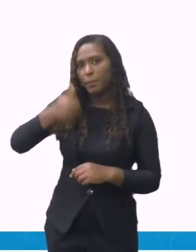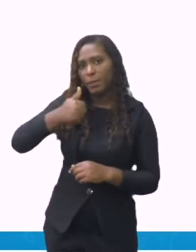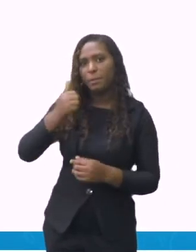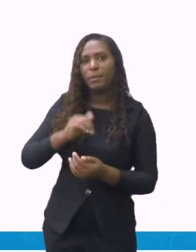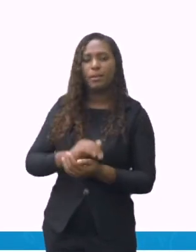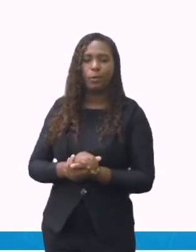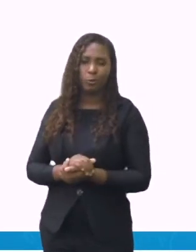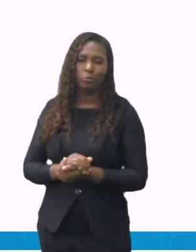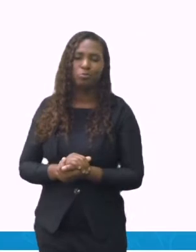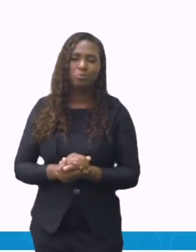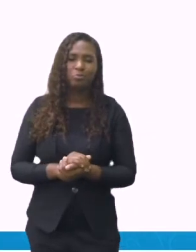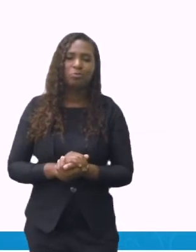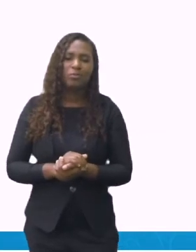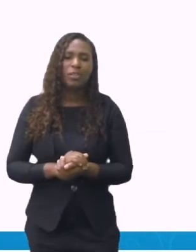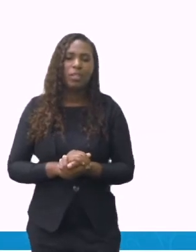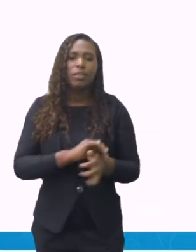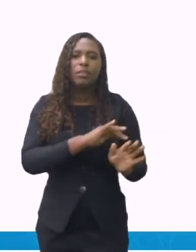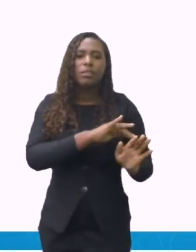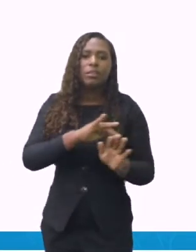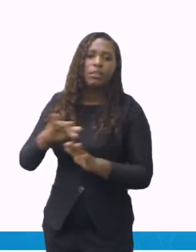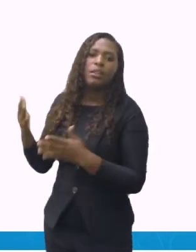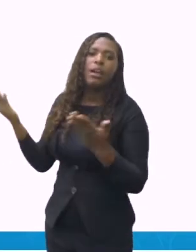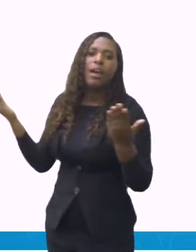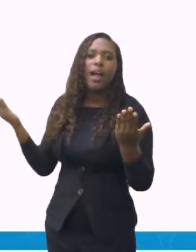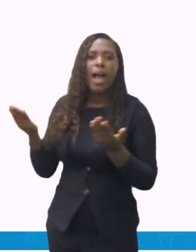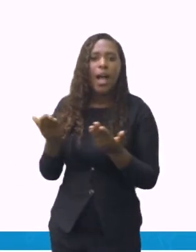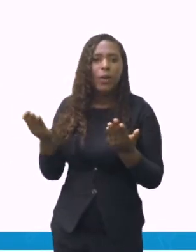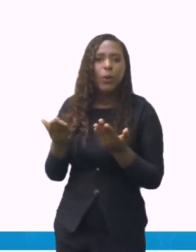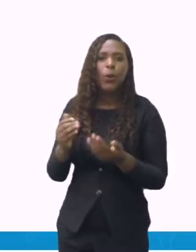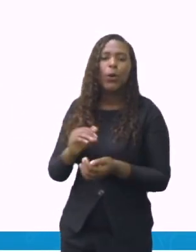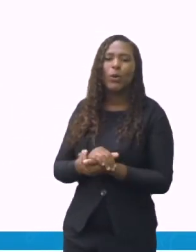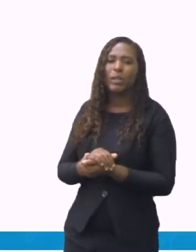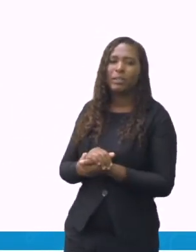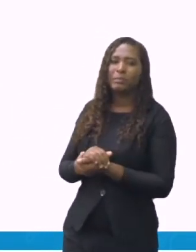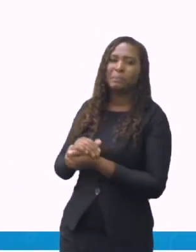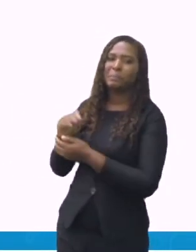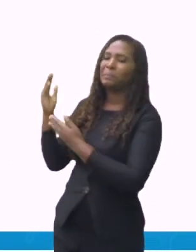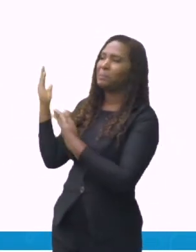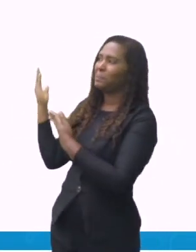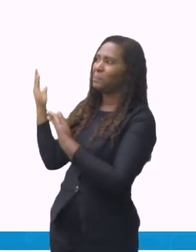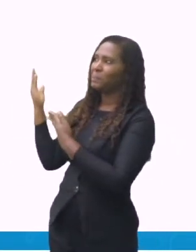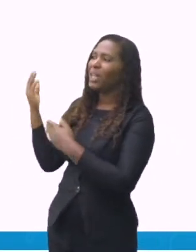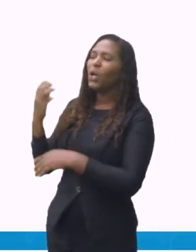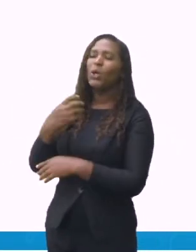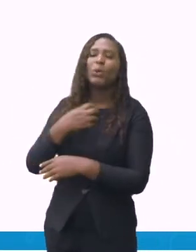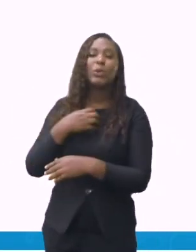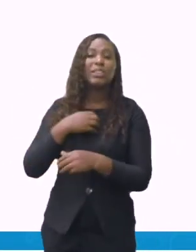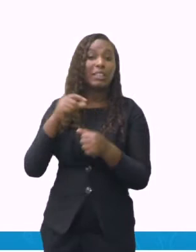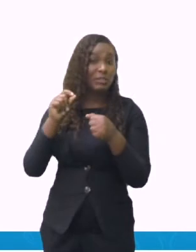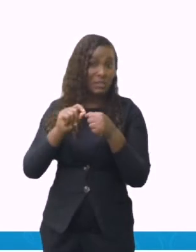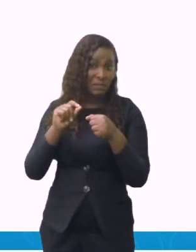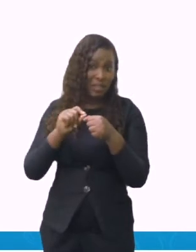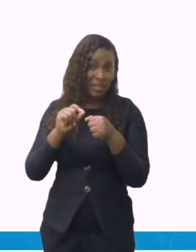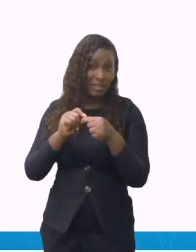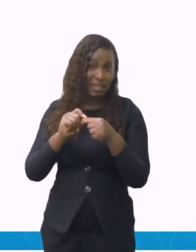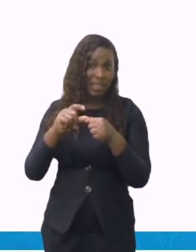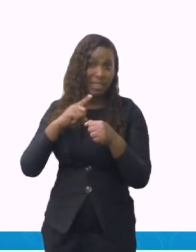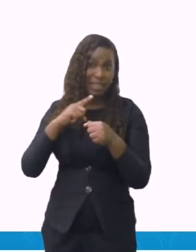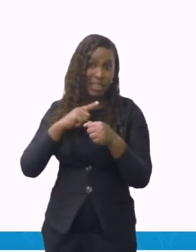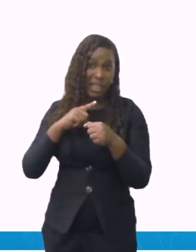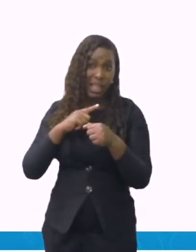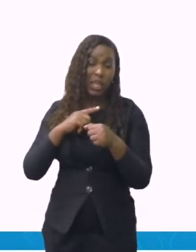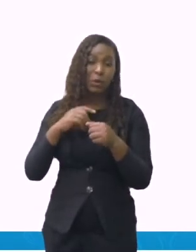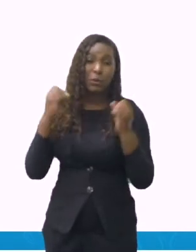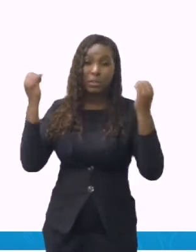O modo de preparo, então, é essa parte do texto na qual haverá uma explicação mais